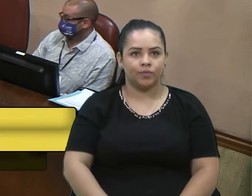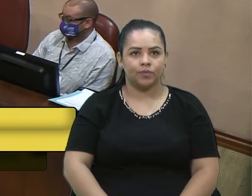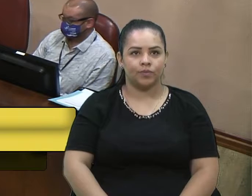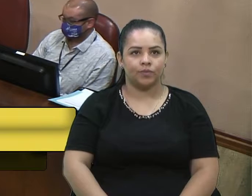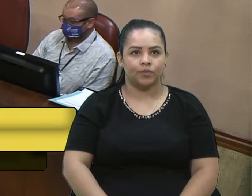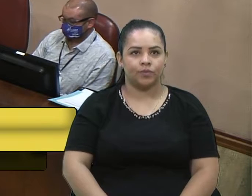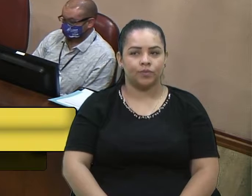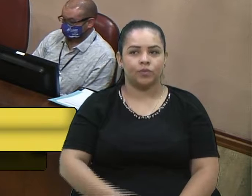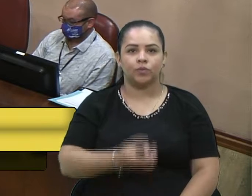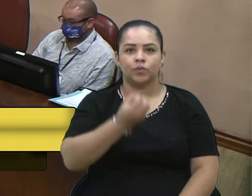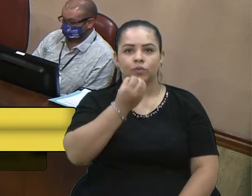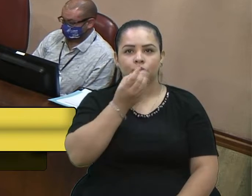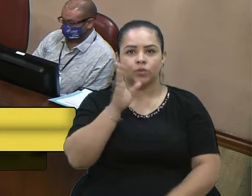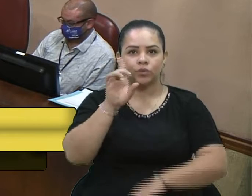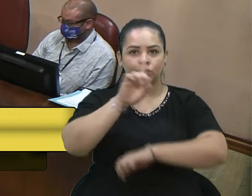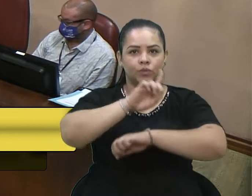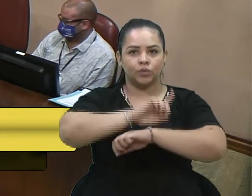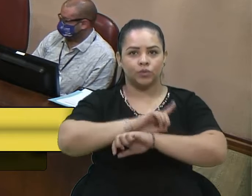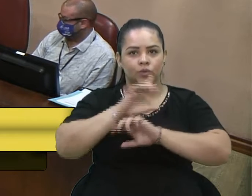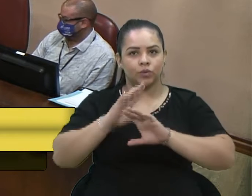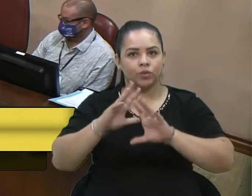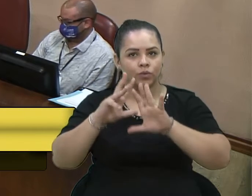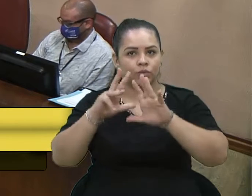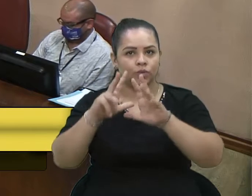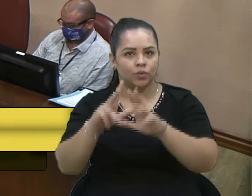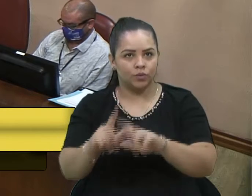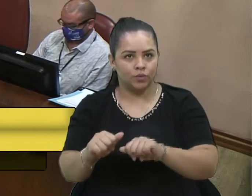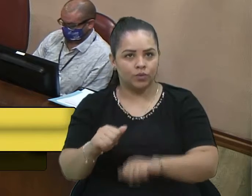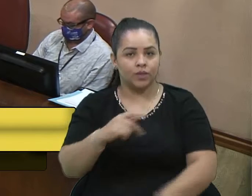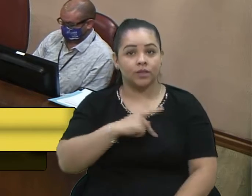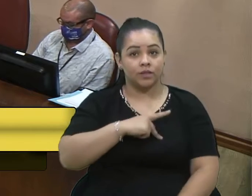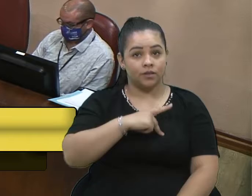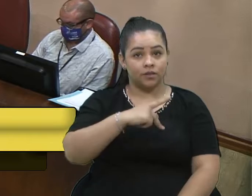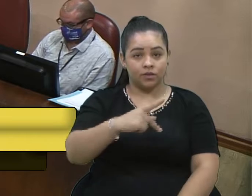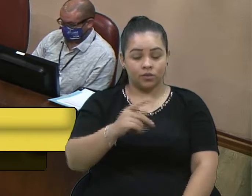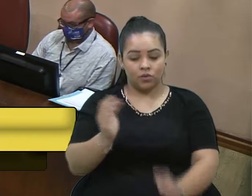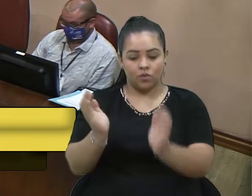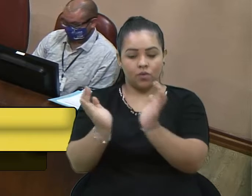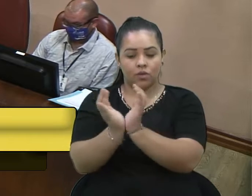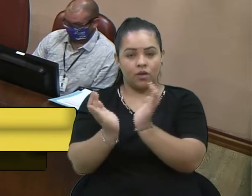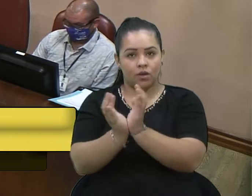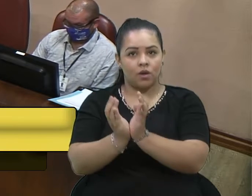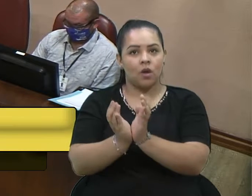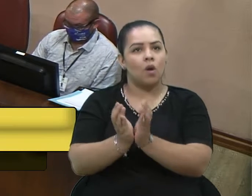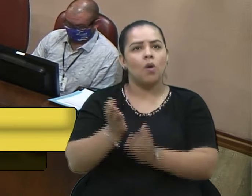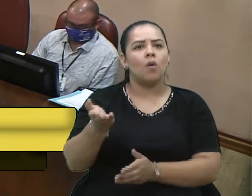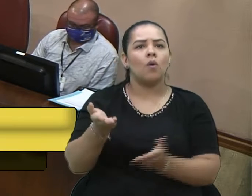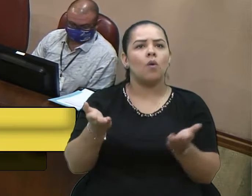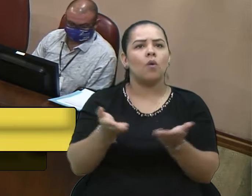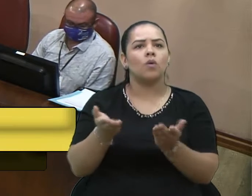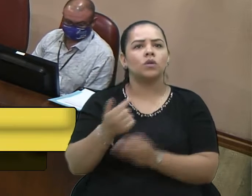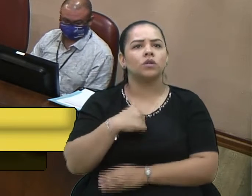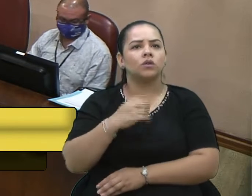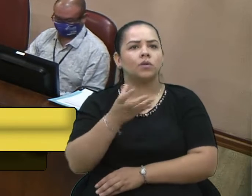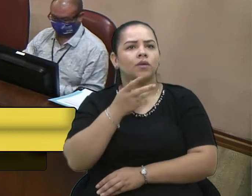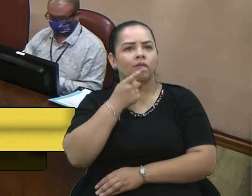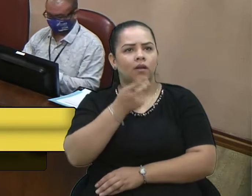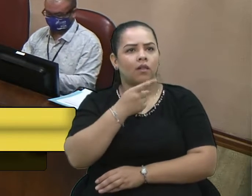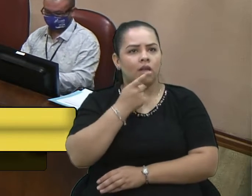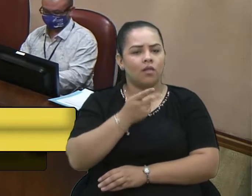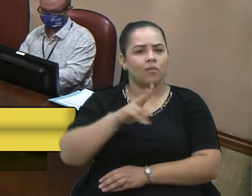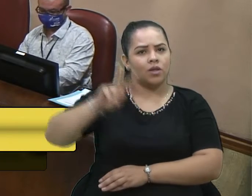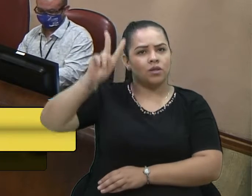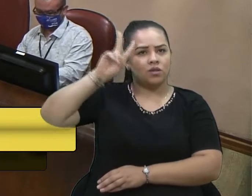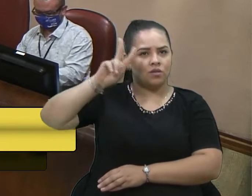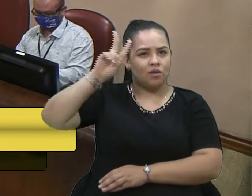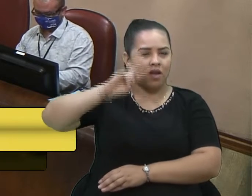Bom dia a todos, presidente, nobres colegas. Hoje eu gostaria de fazer um voto de congratulações a uma história de